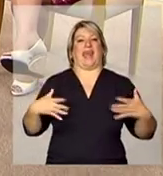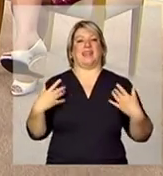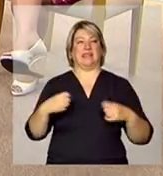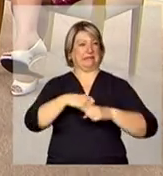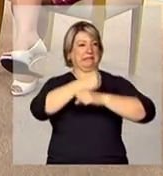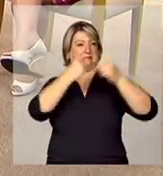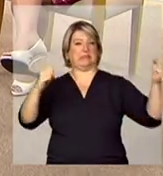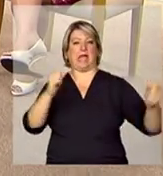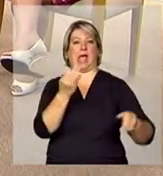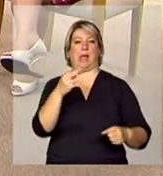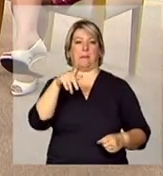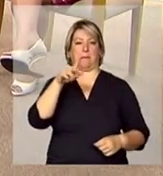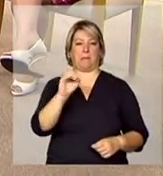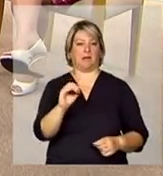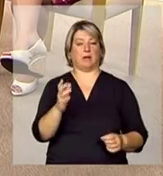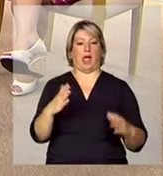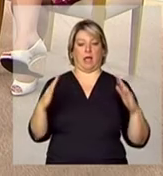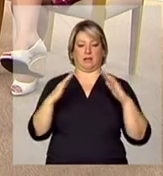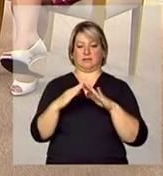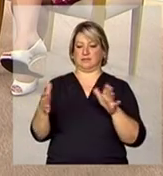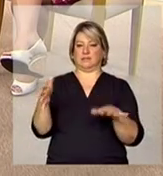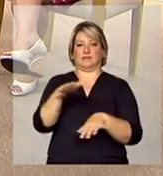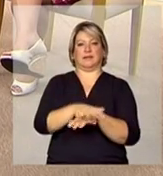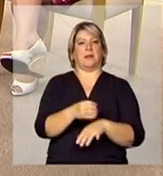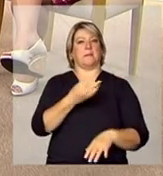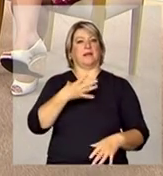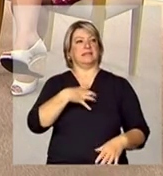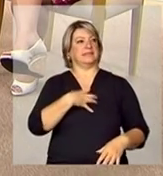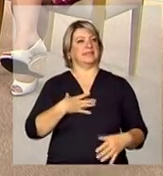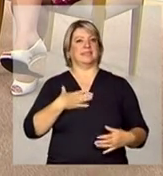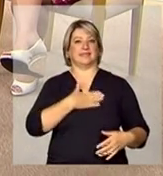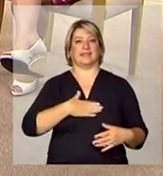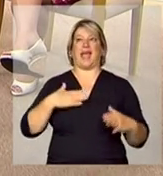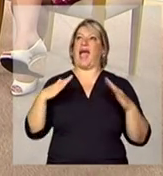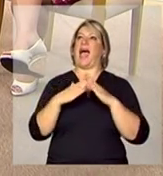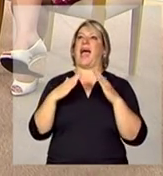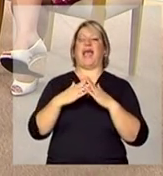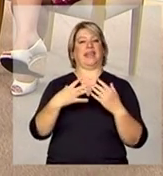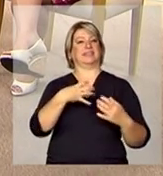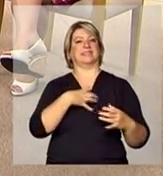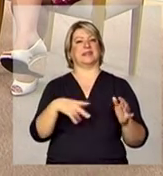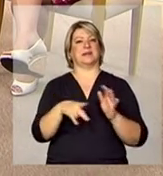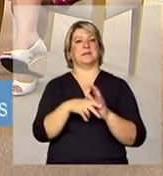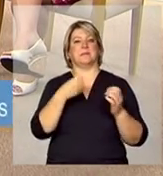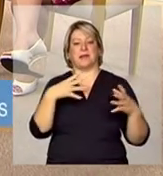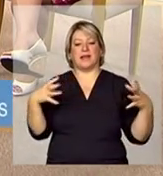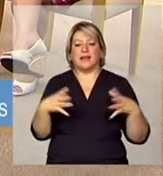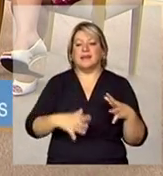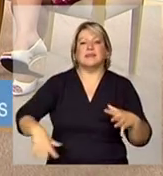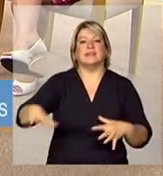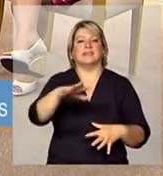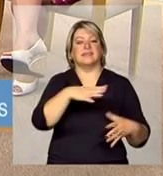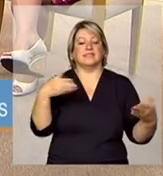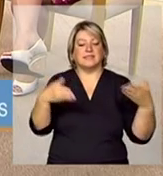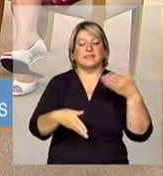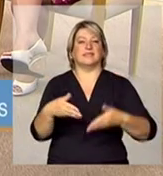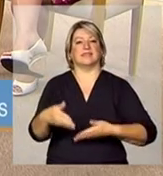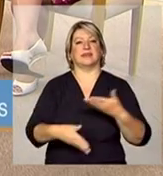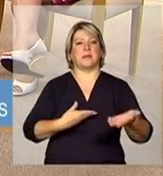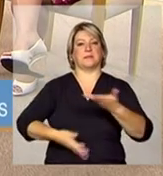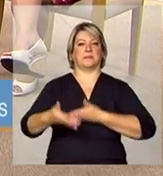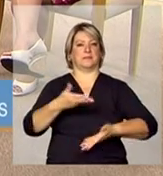de sair de uma instituição grande e uma instituição pequena de ter o atendimento cara a cara isso é muito diferente então a gente já tem